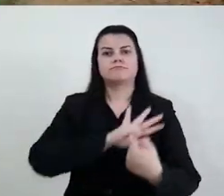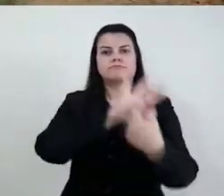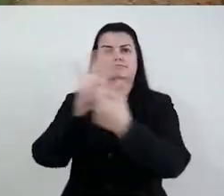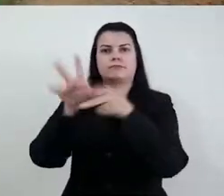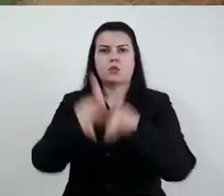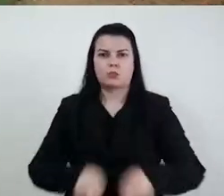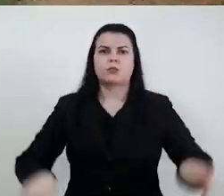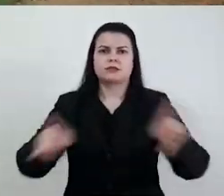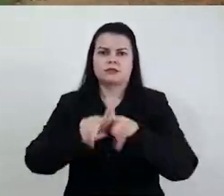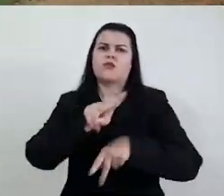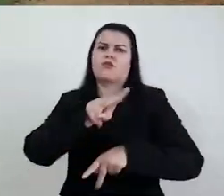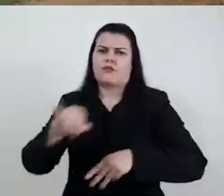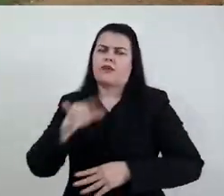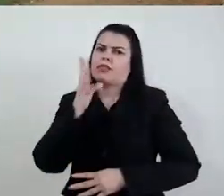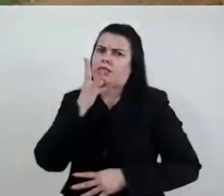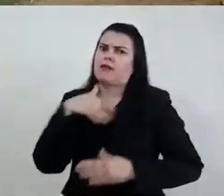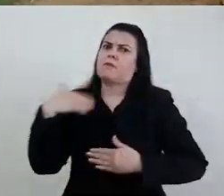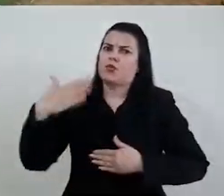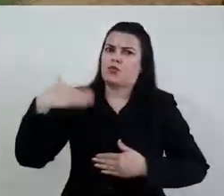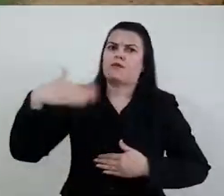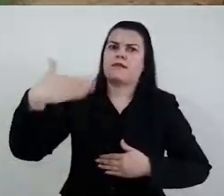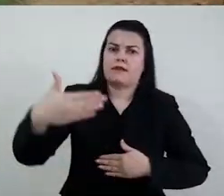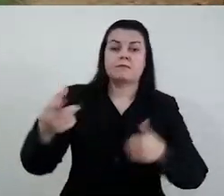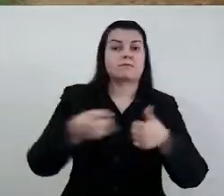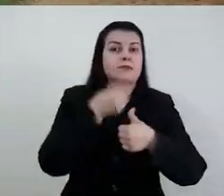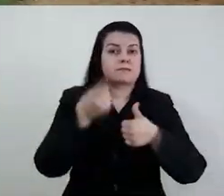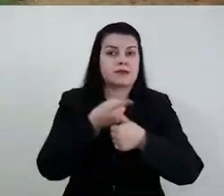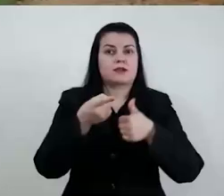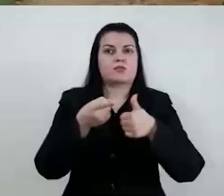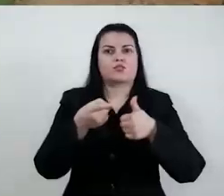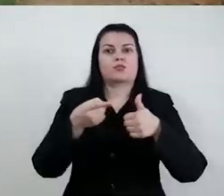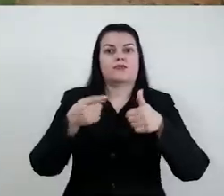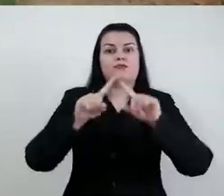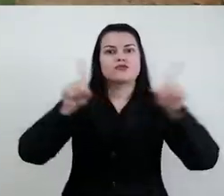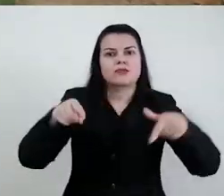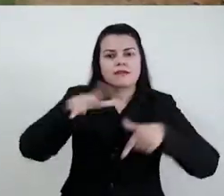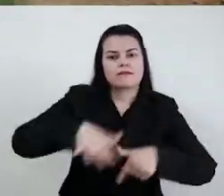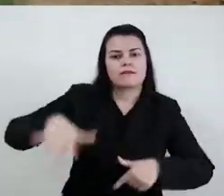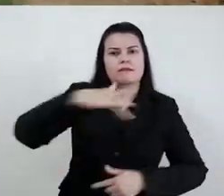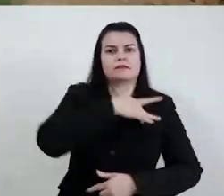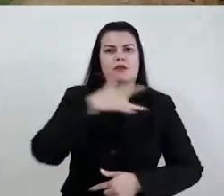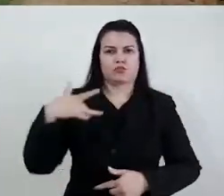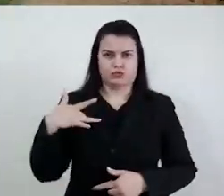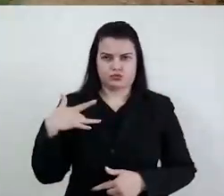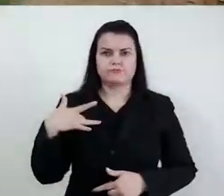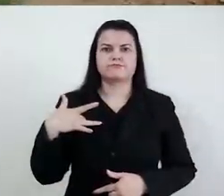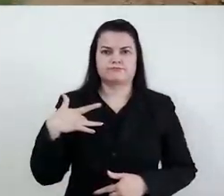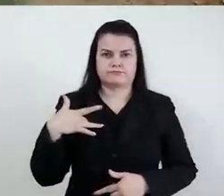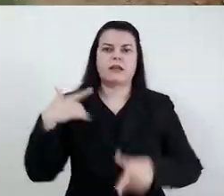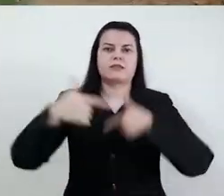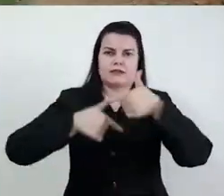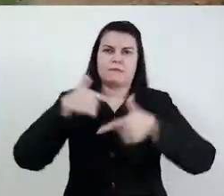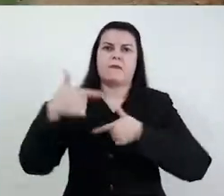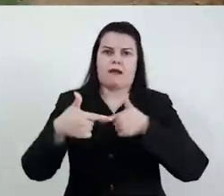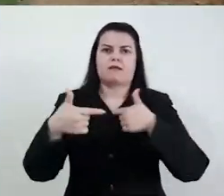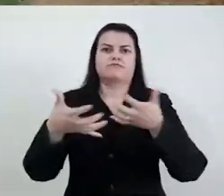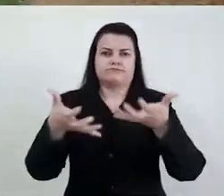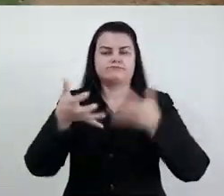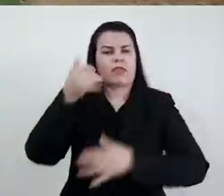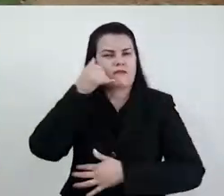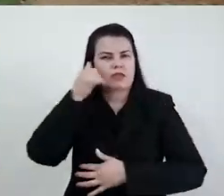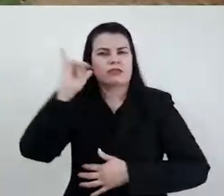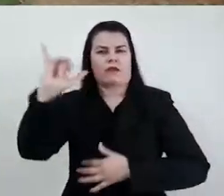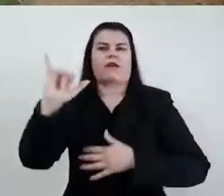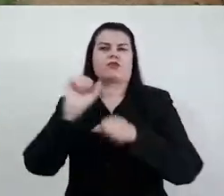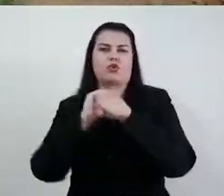aguardado. Agora, é importante salientar para toda a nossa população. Vai levar tempo, né? Primeiro, começam com as equipes de saúde, quem está na linha de